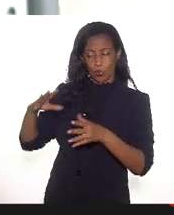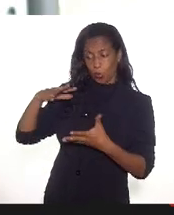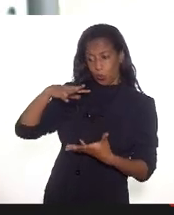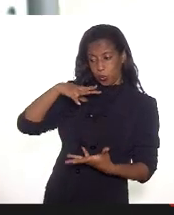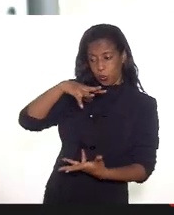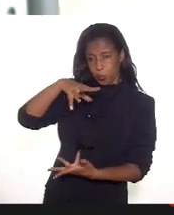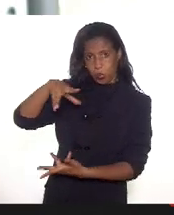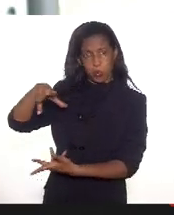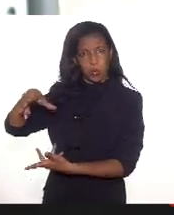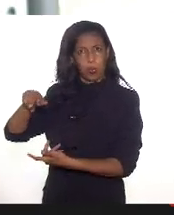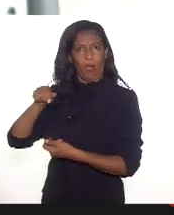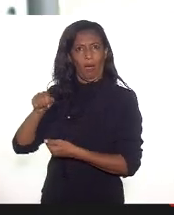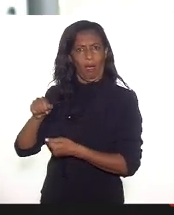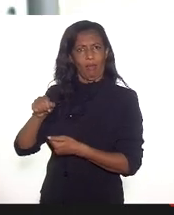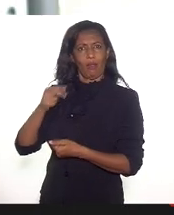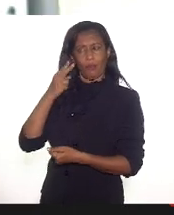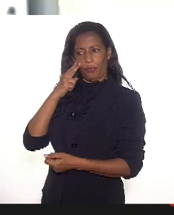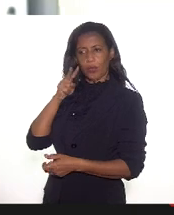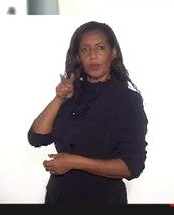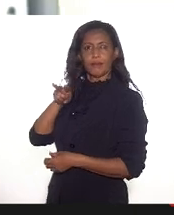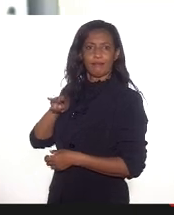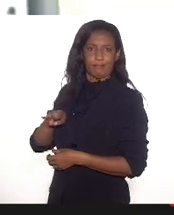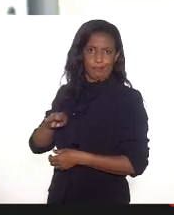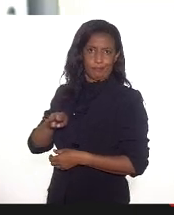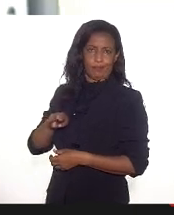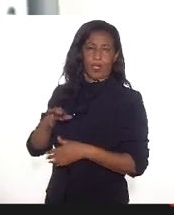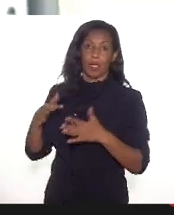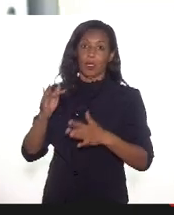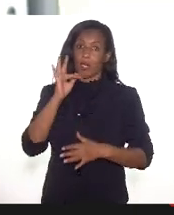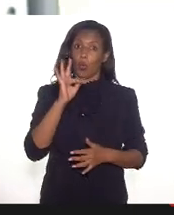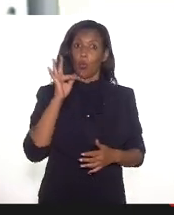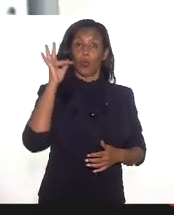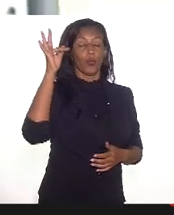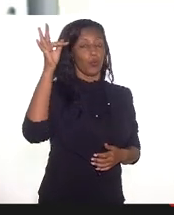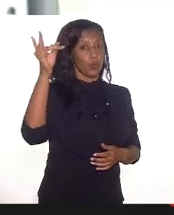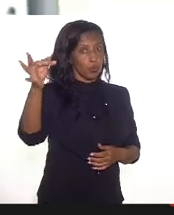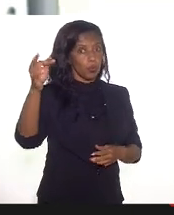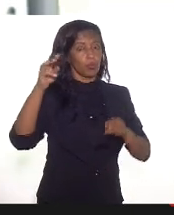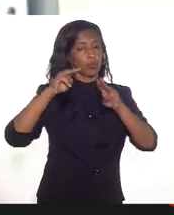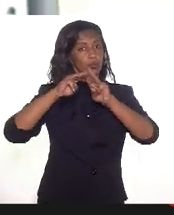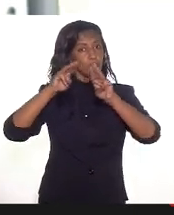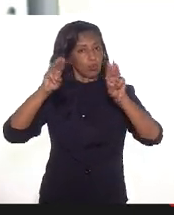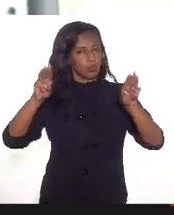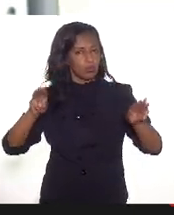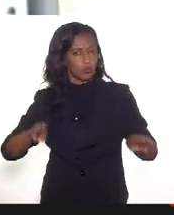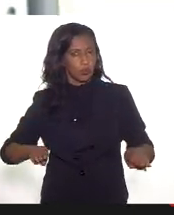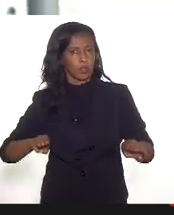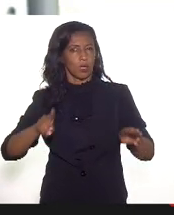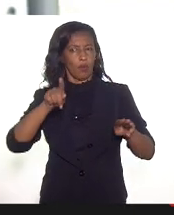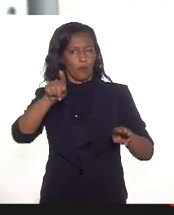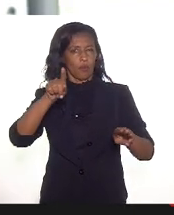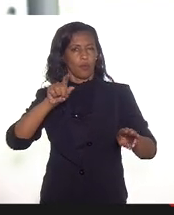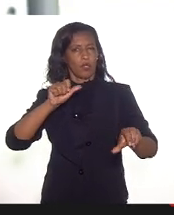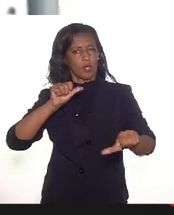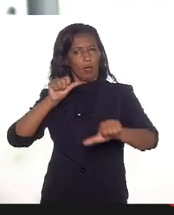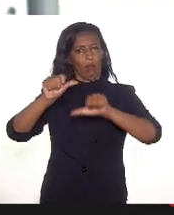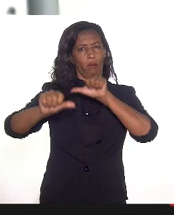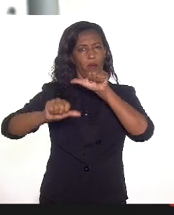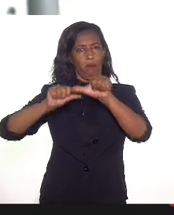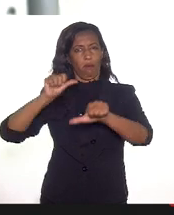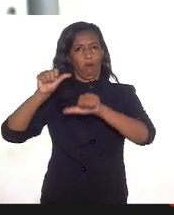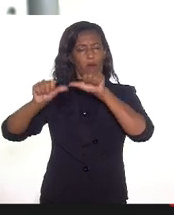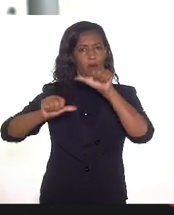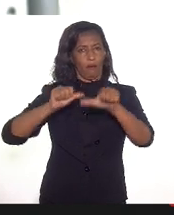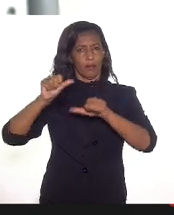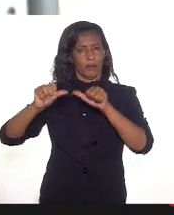esse tema fosse olhado. o futuro dos museus, recuperar e reimaginar. Eu quero